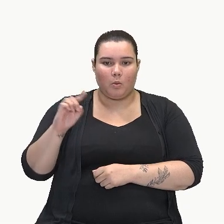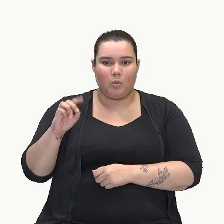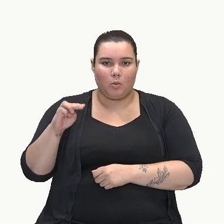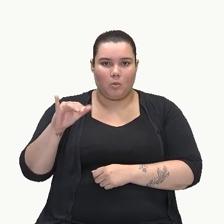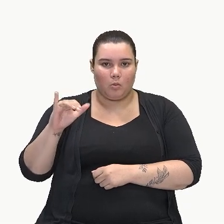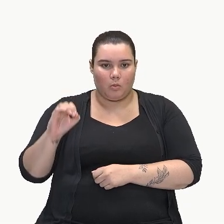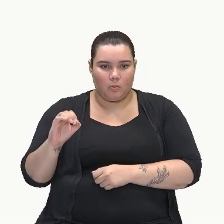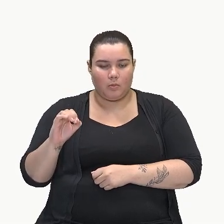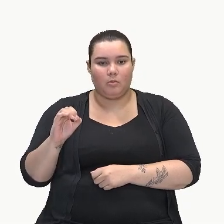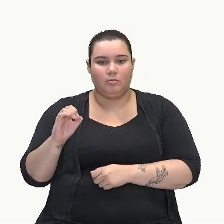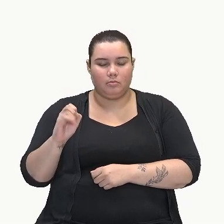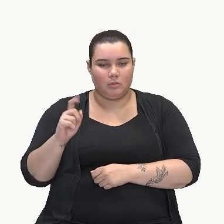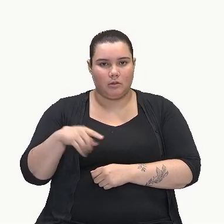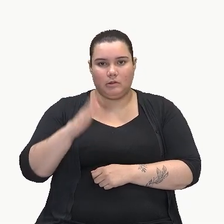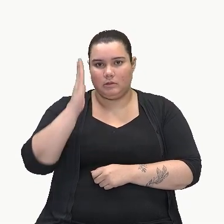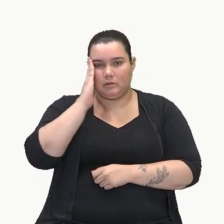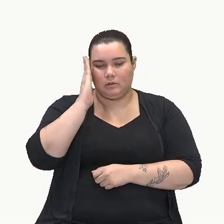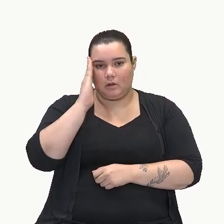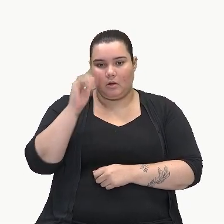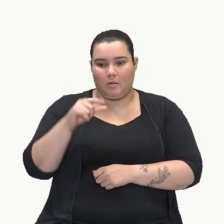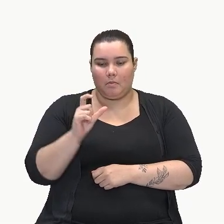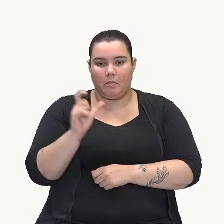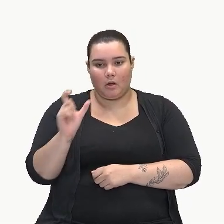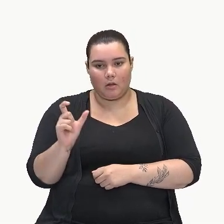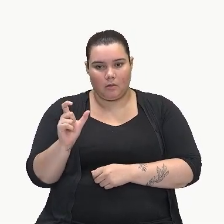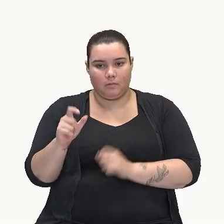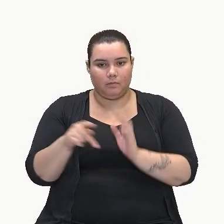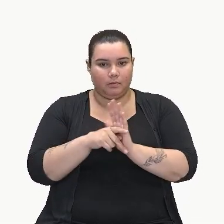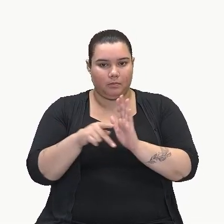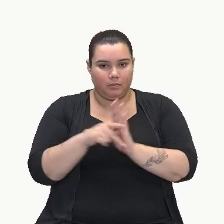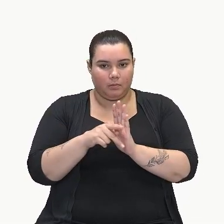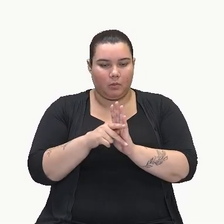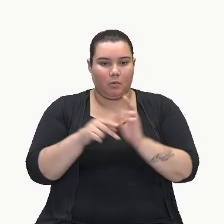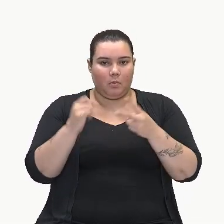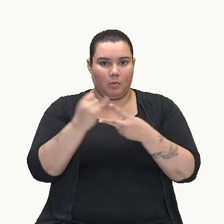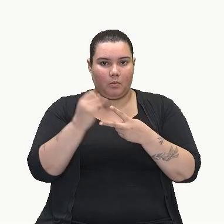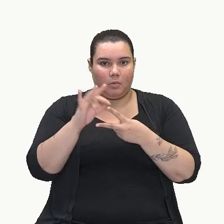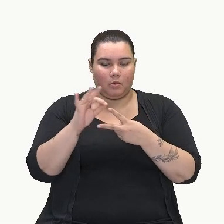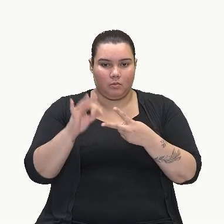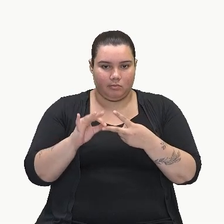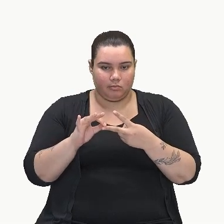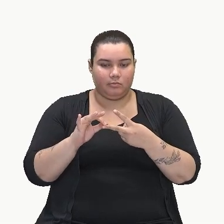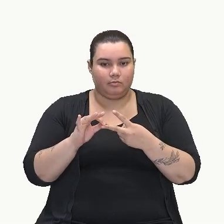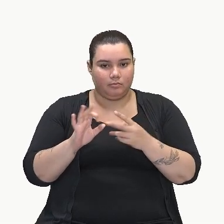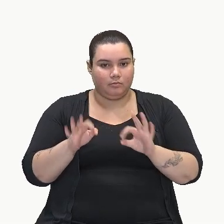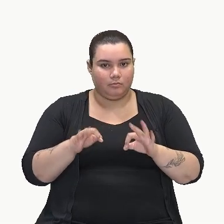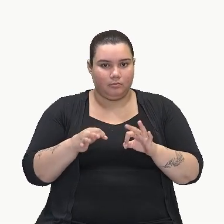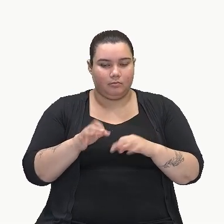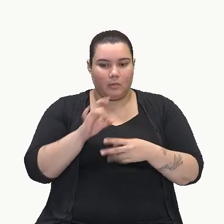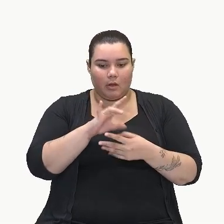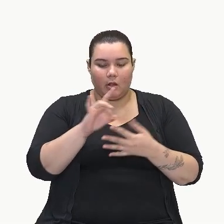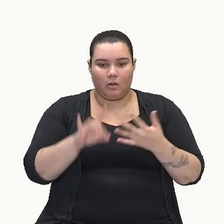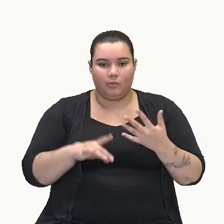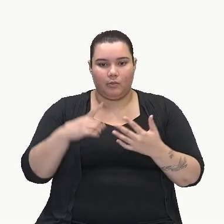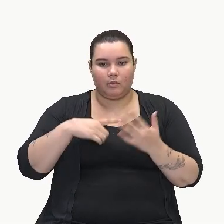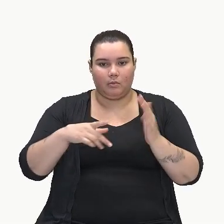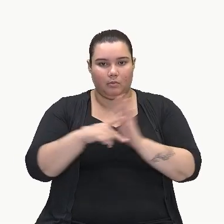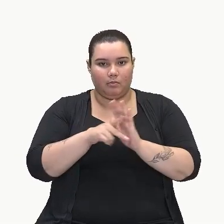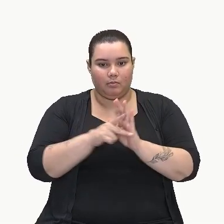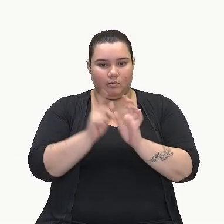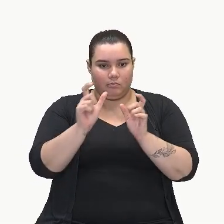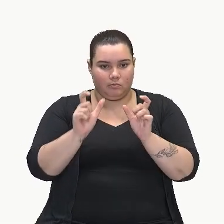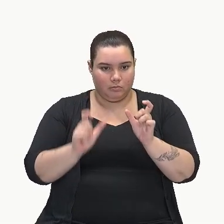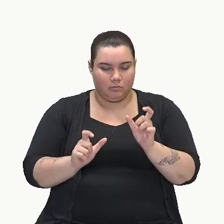que é o termo do nosso polinômio, né, cada polinômio possui seus termos que são os